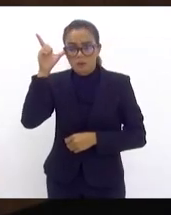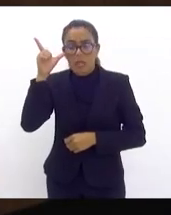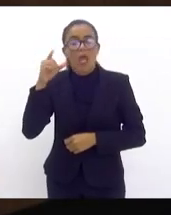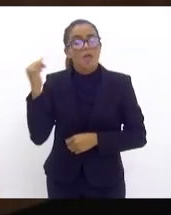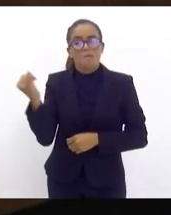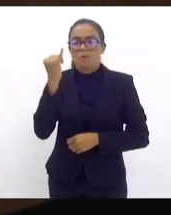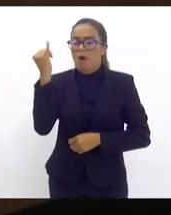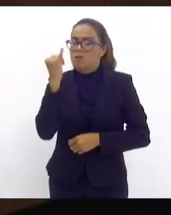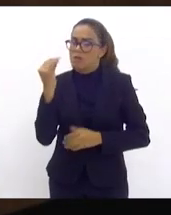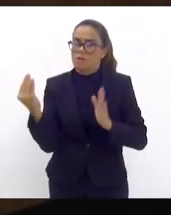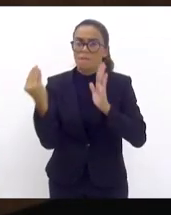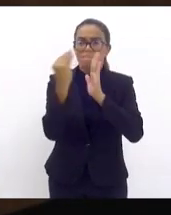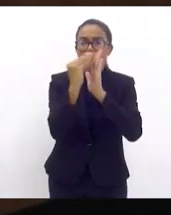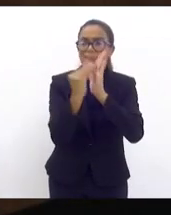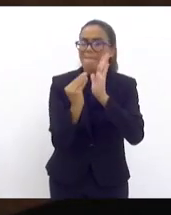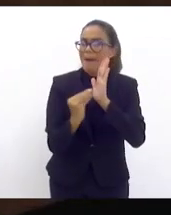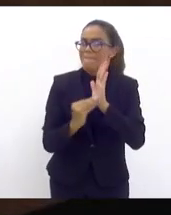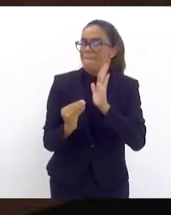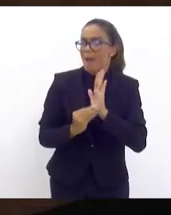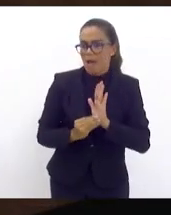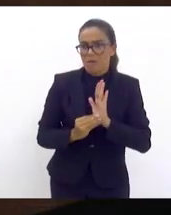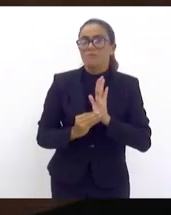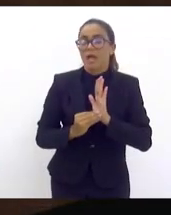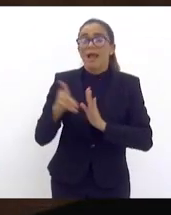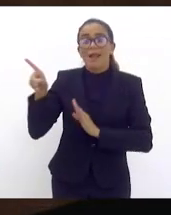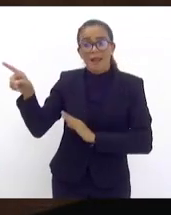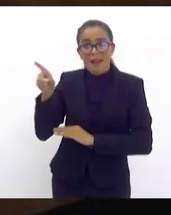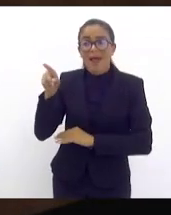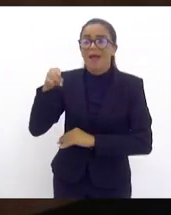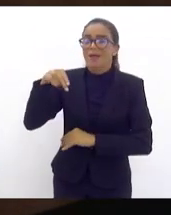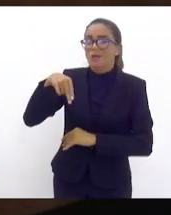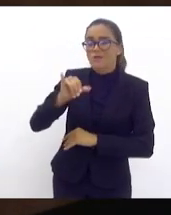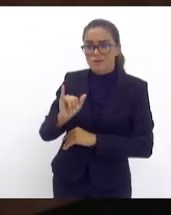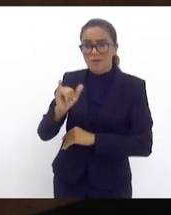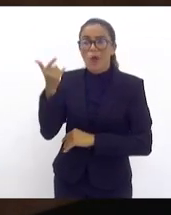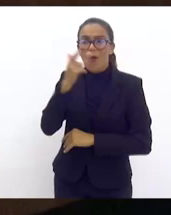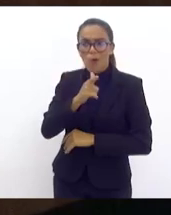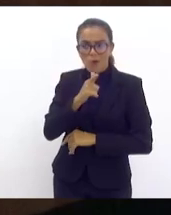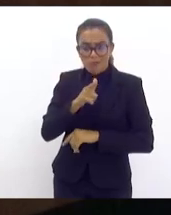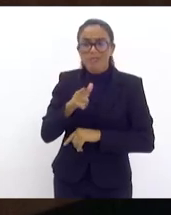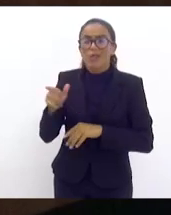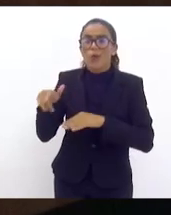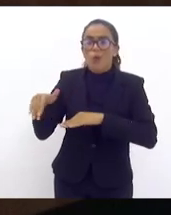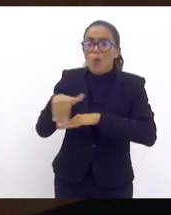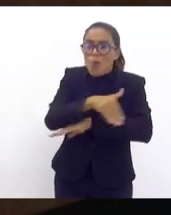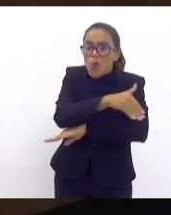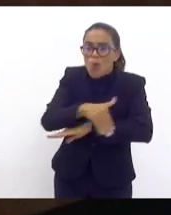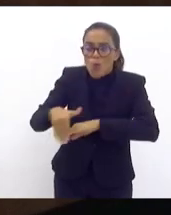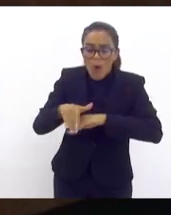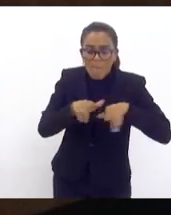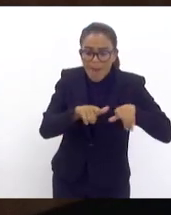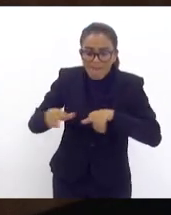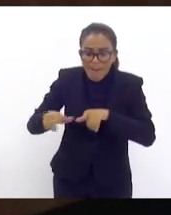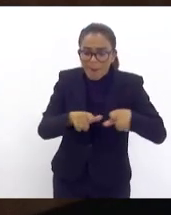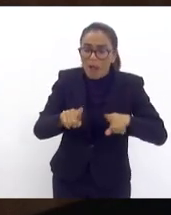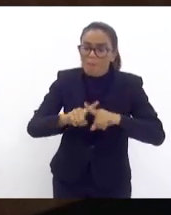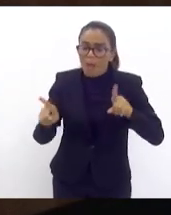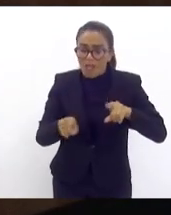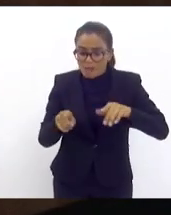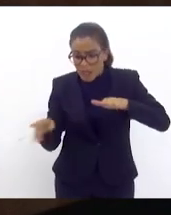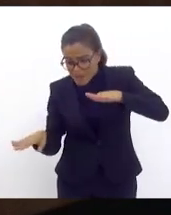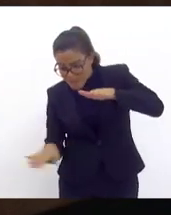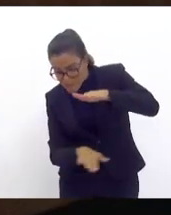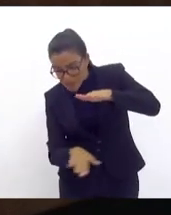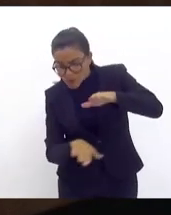importante lá em Nova Iguaçu eu consegui dezenas de ruas asfaltadas que não tem esgoto porque e a prefeitura tem que dar